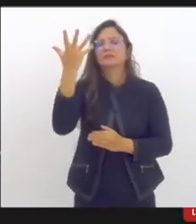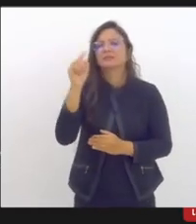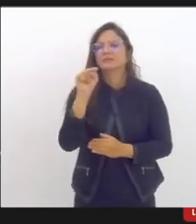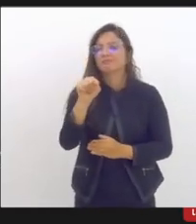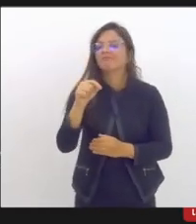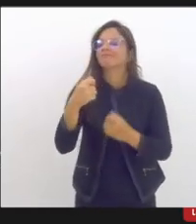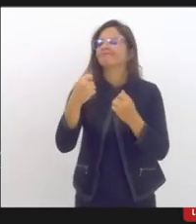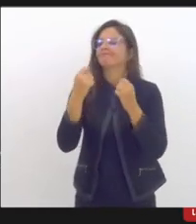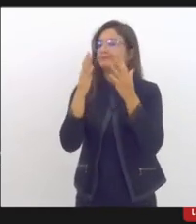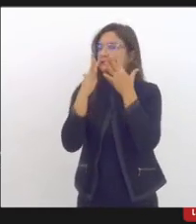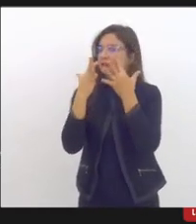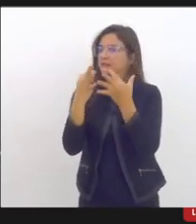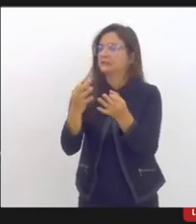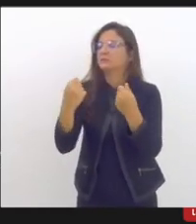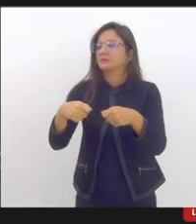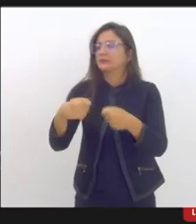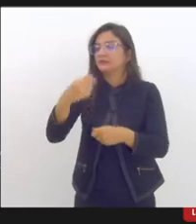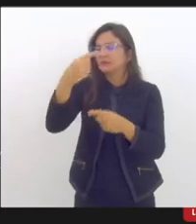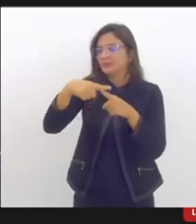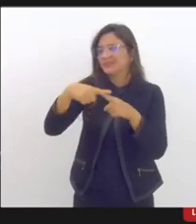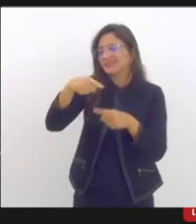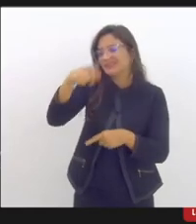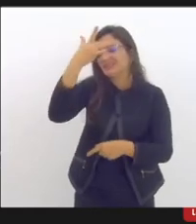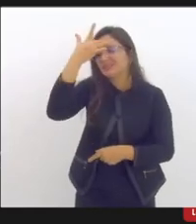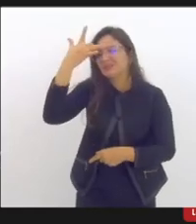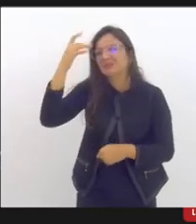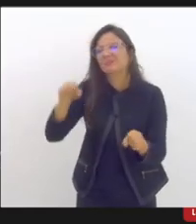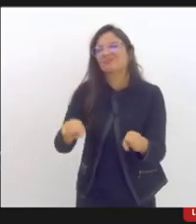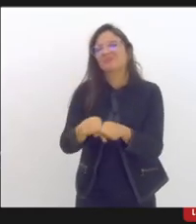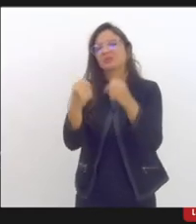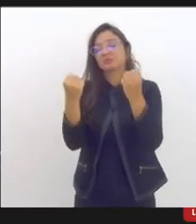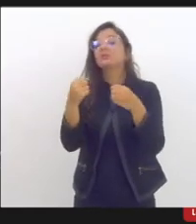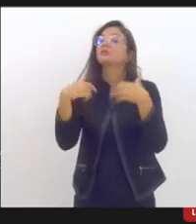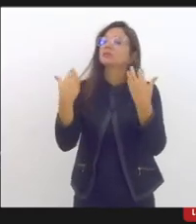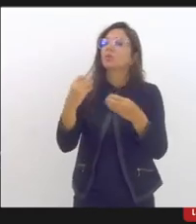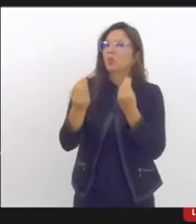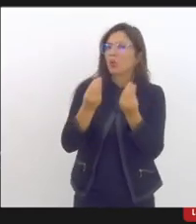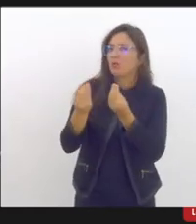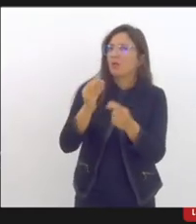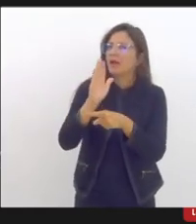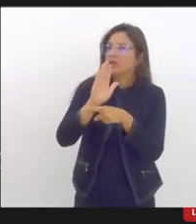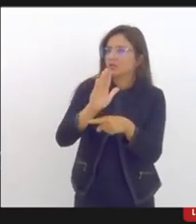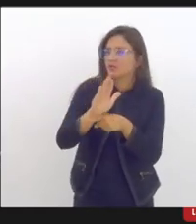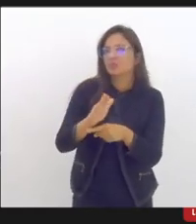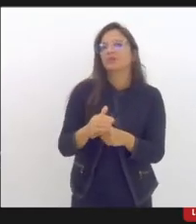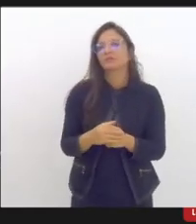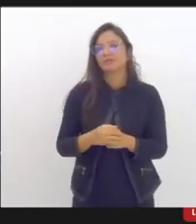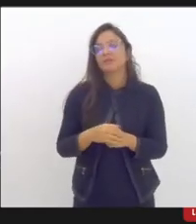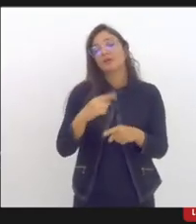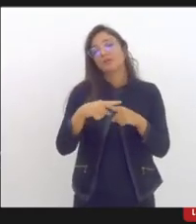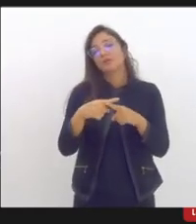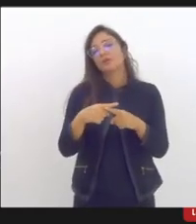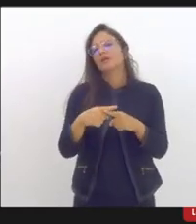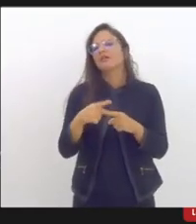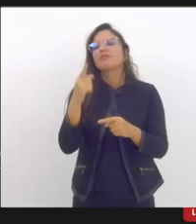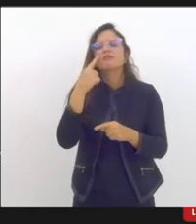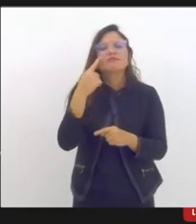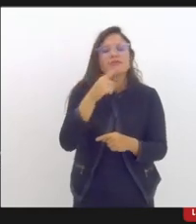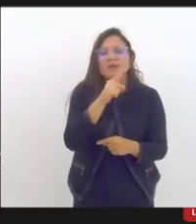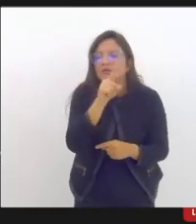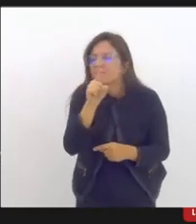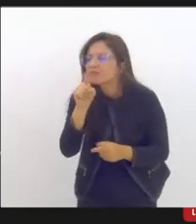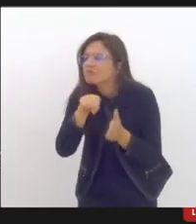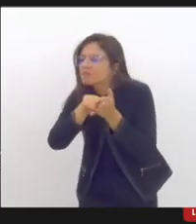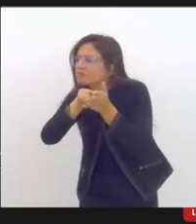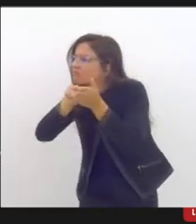cuidados de saúde mental envolvendo os estudantes na nossa rede, Nosso intuito é mesmo fazer um mapeamento interno